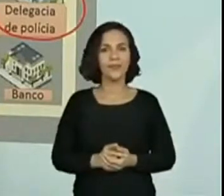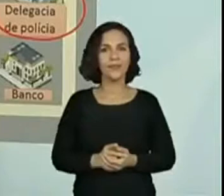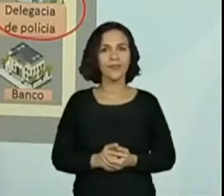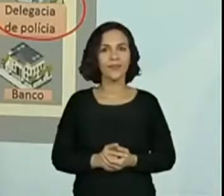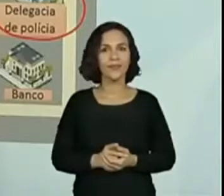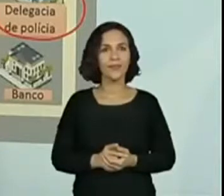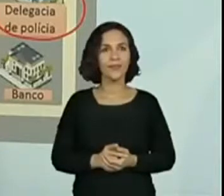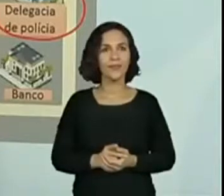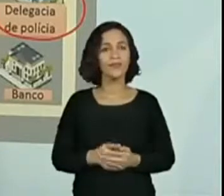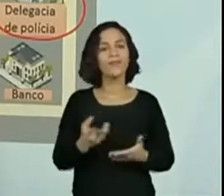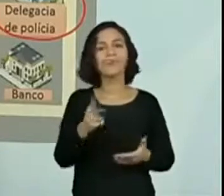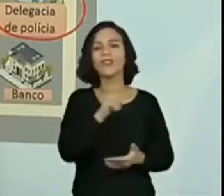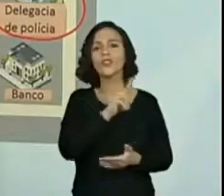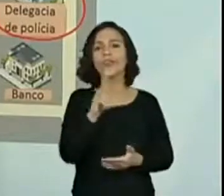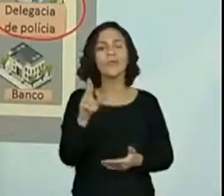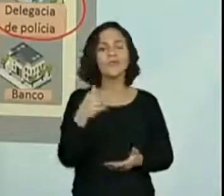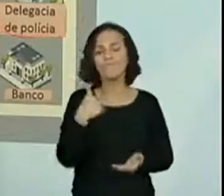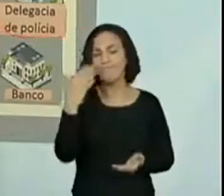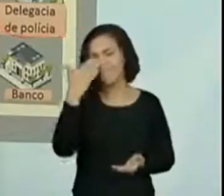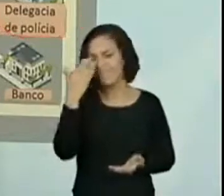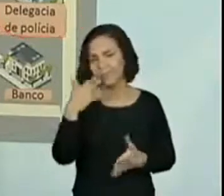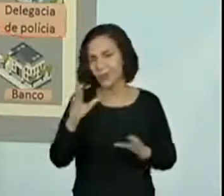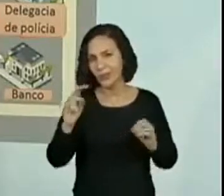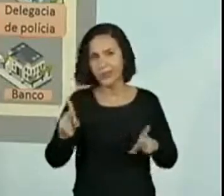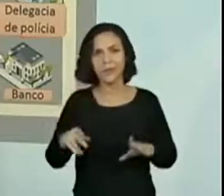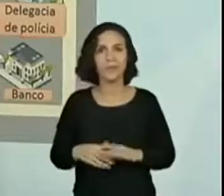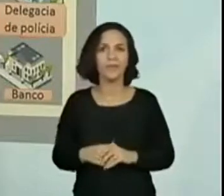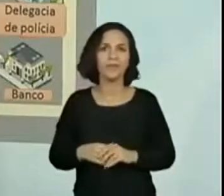Eu não consigo ler o nome da ruinha aqui. Vamos apagar um pouco.